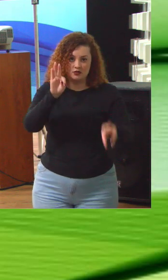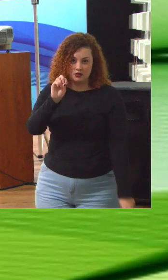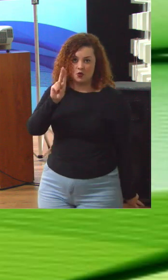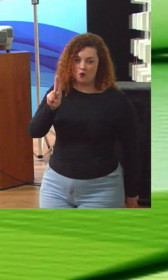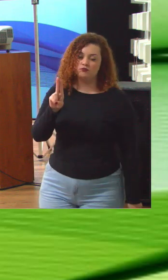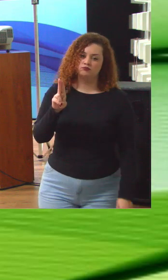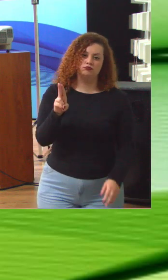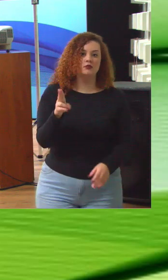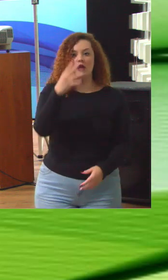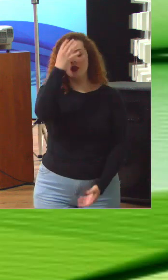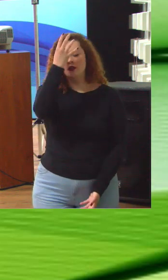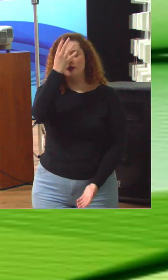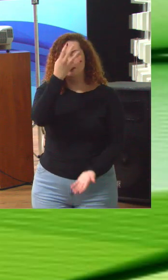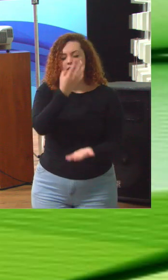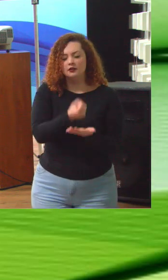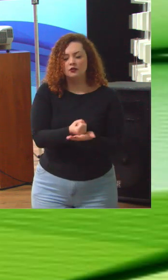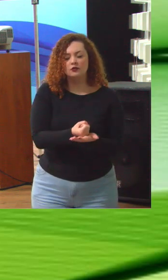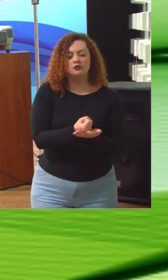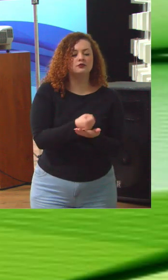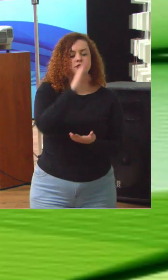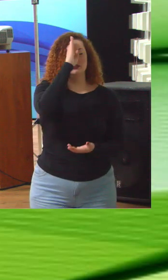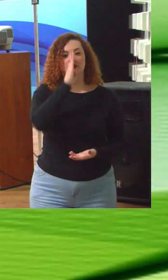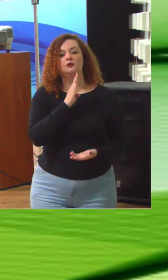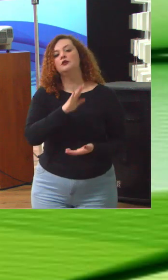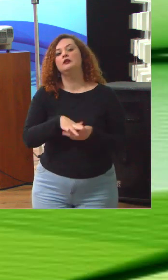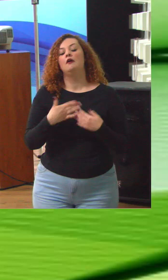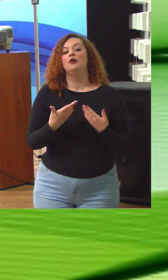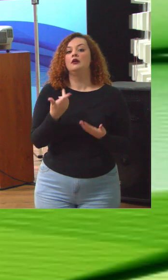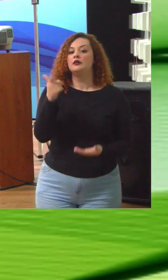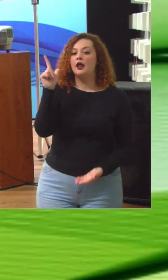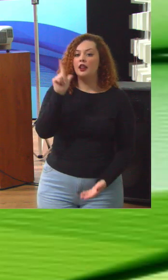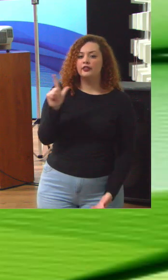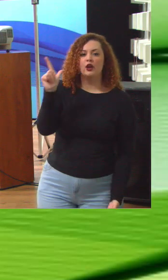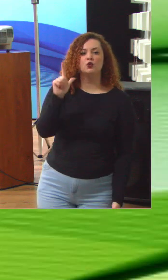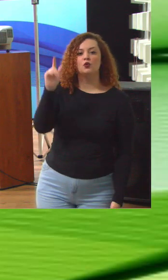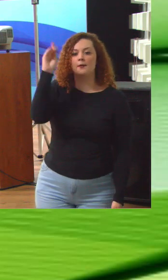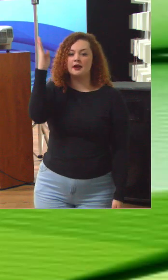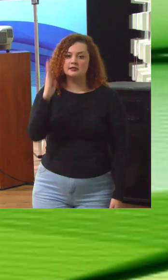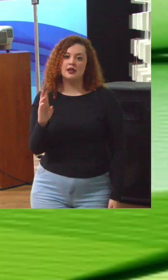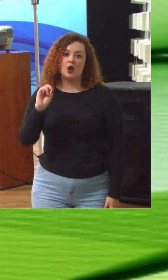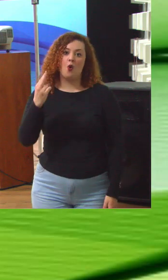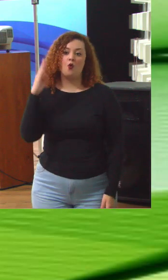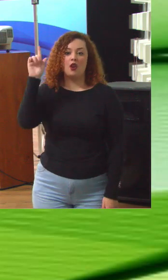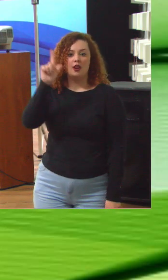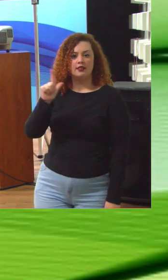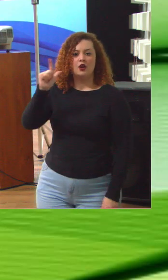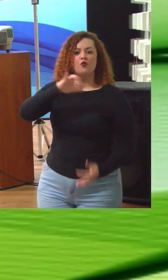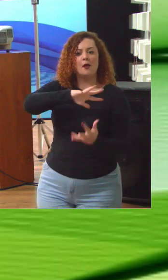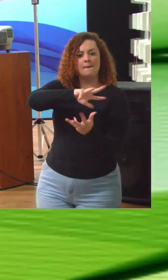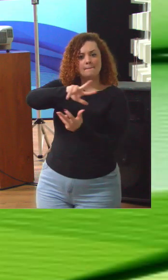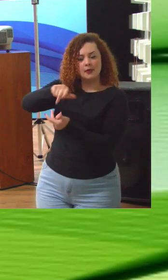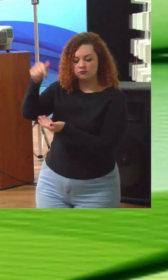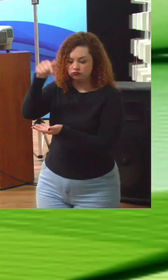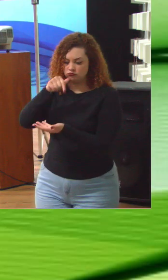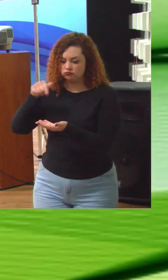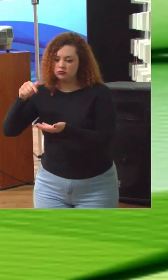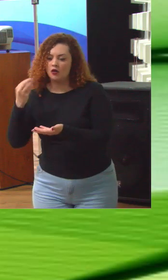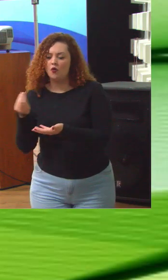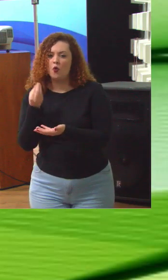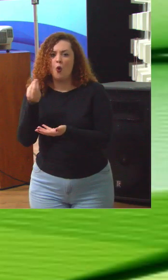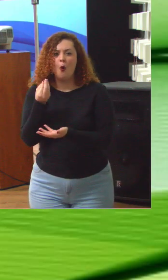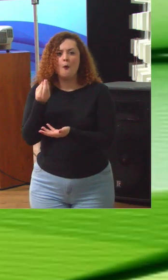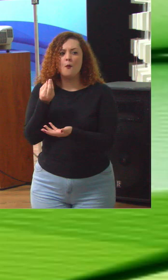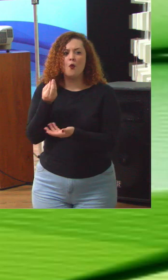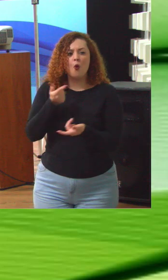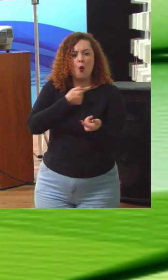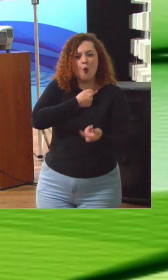um deles busca na literatura brasileira e na literatura internacional as melhores fontes sobre como governar em